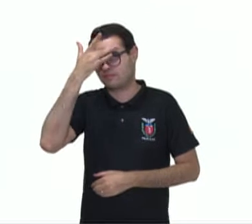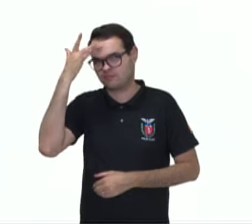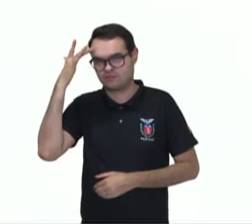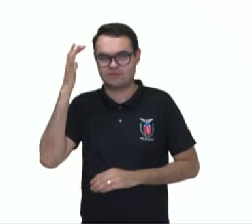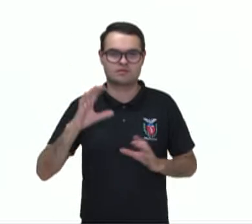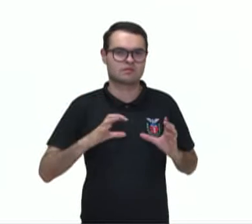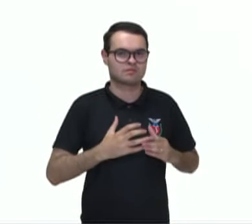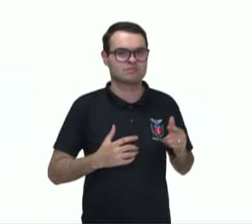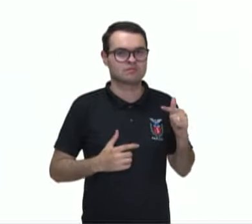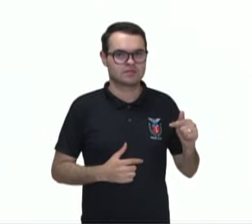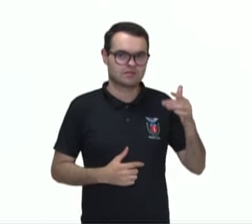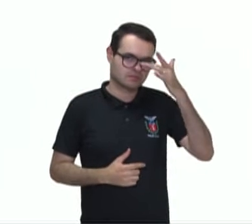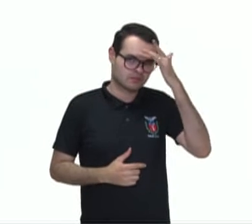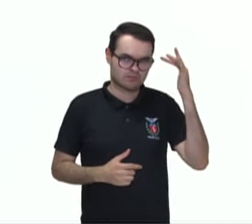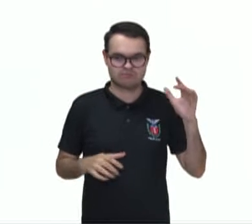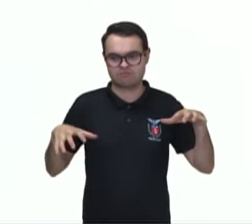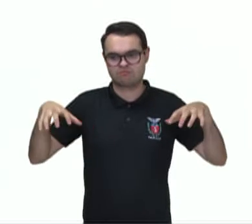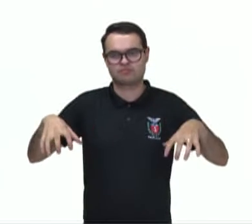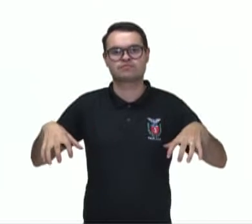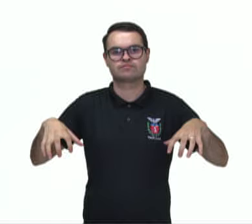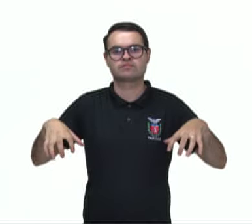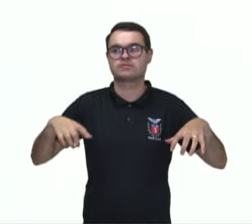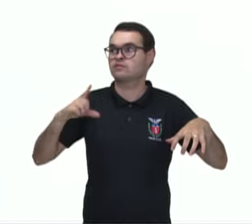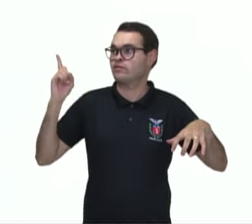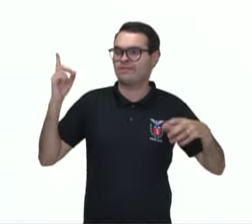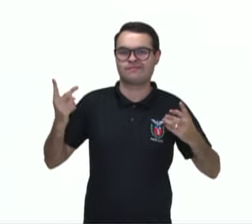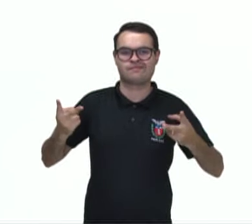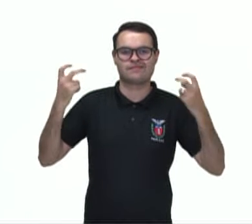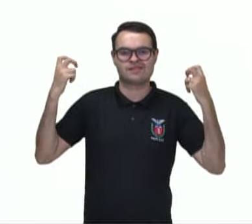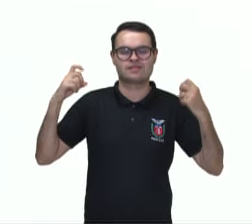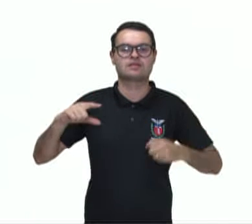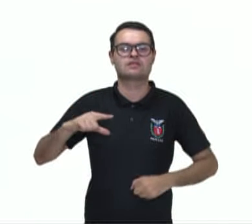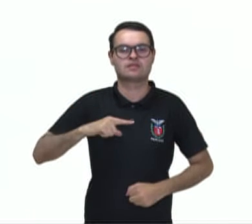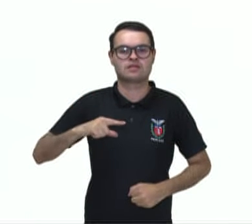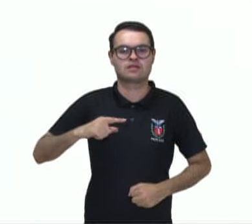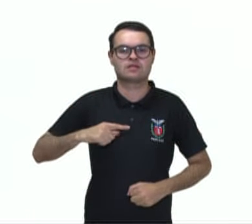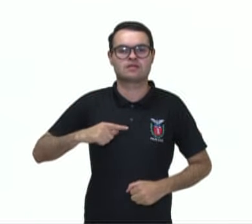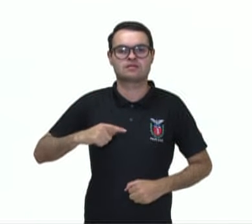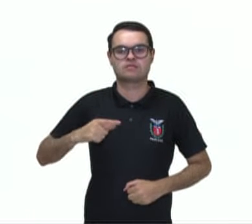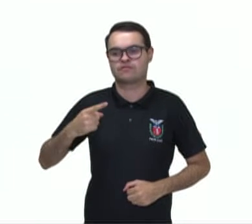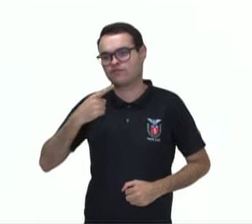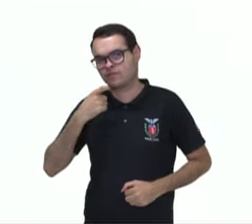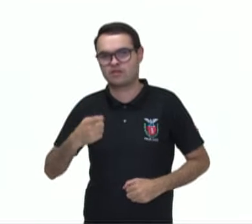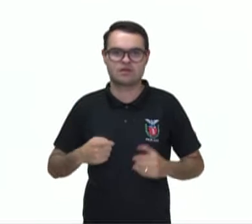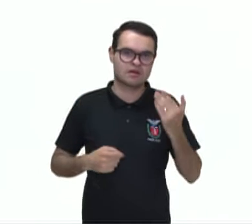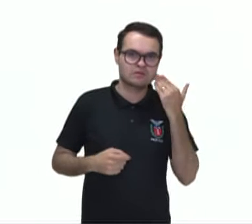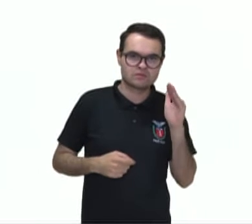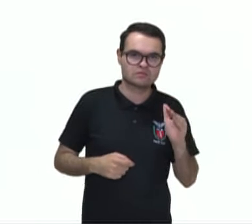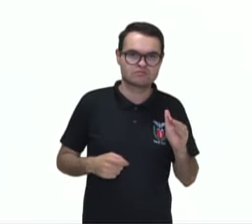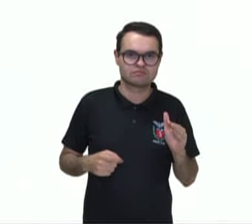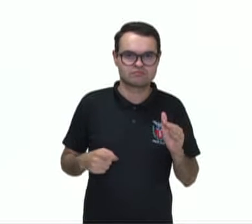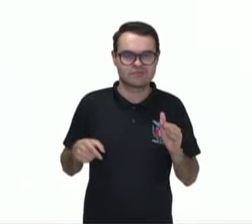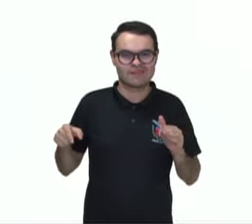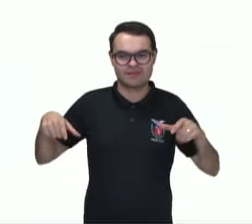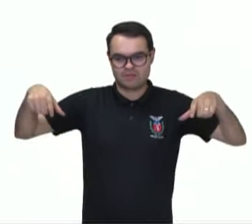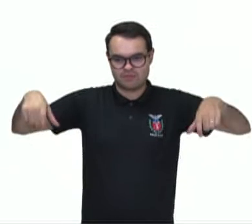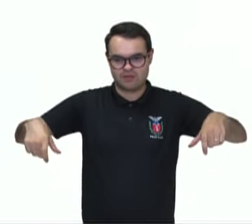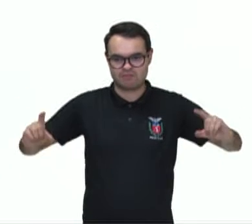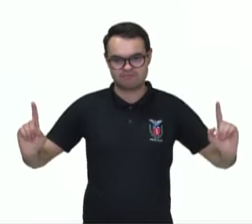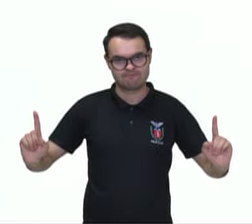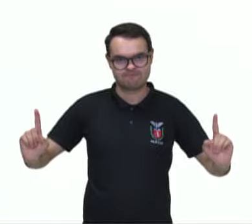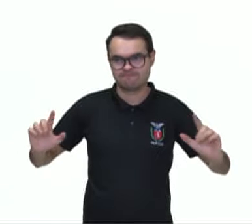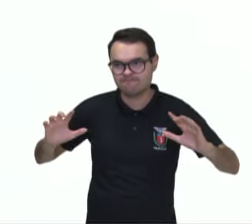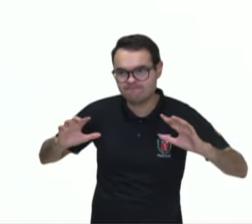observar na imagem, o jogador vermelho, o jogador azul e os goleiros que